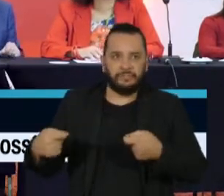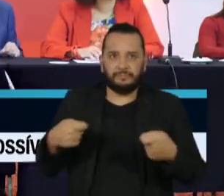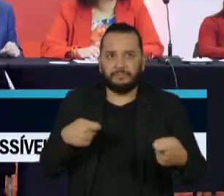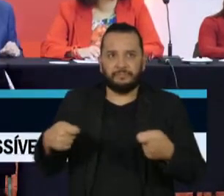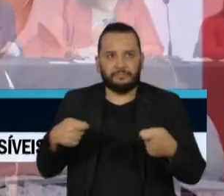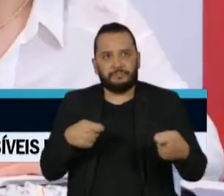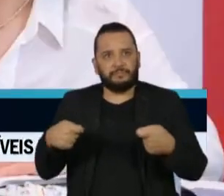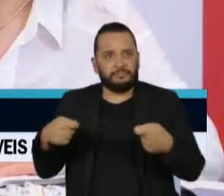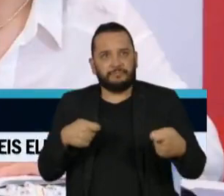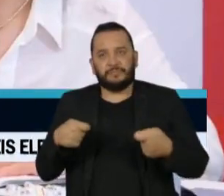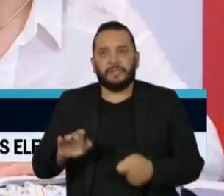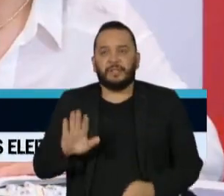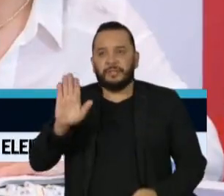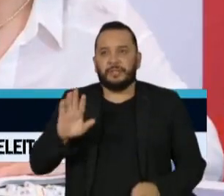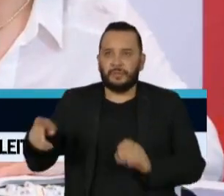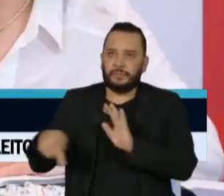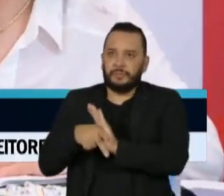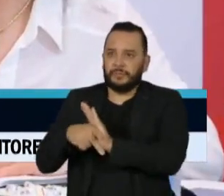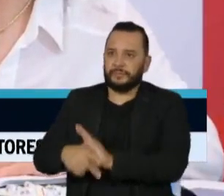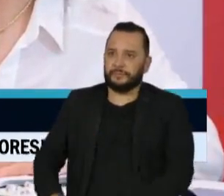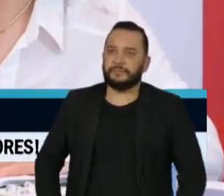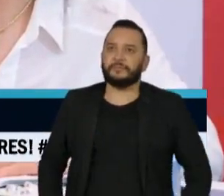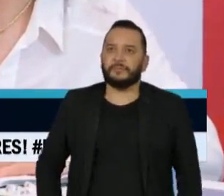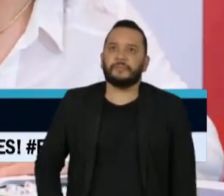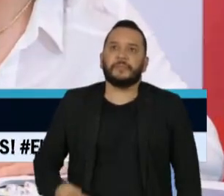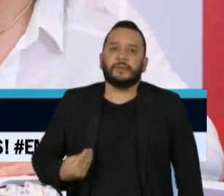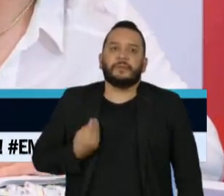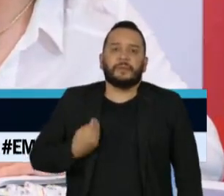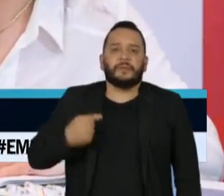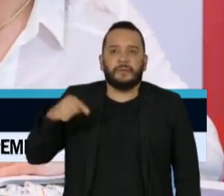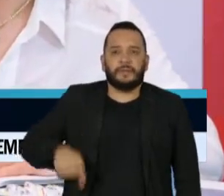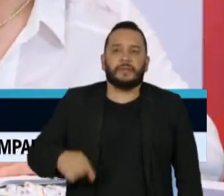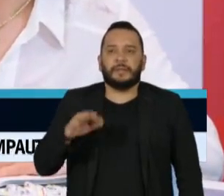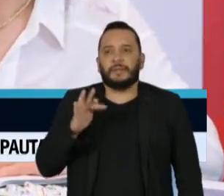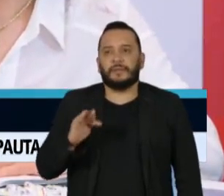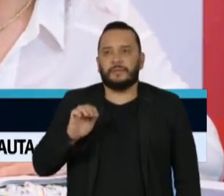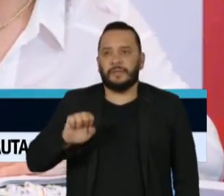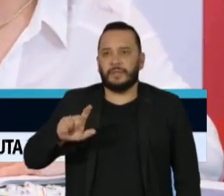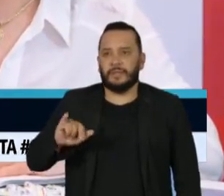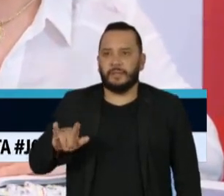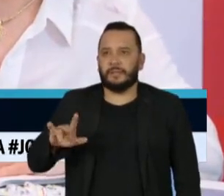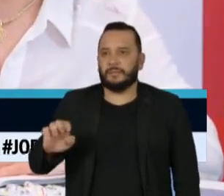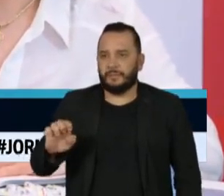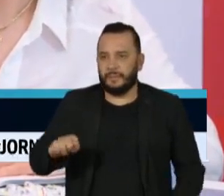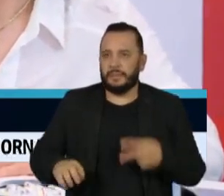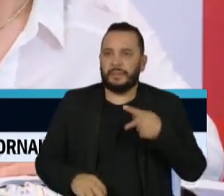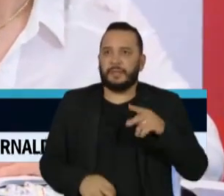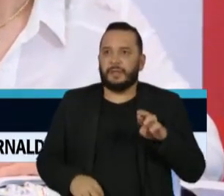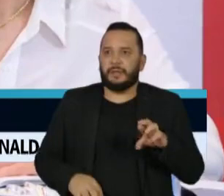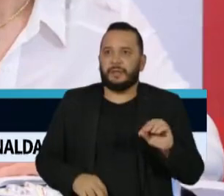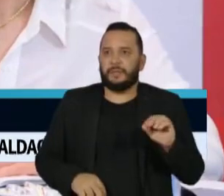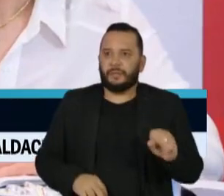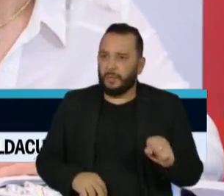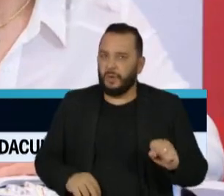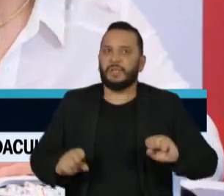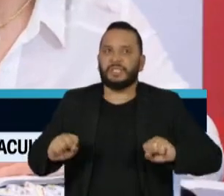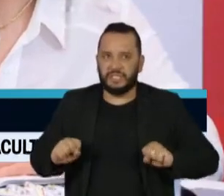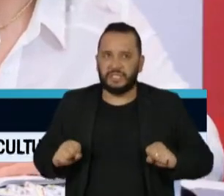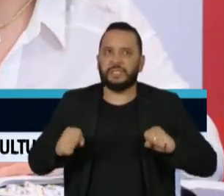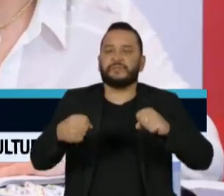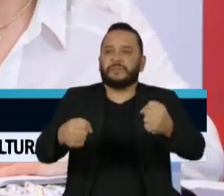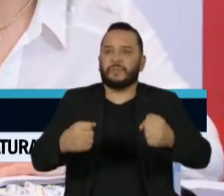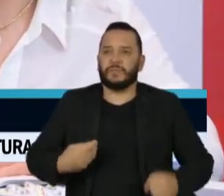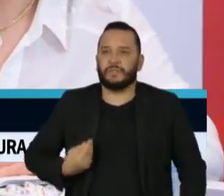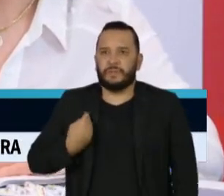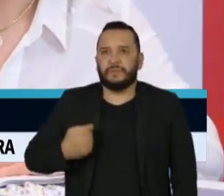candidatura própria. Também saudável a presença aqui do companheiro Felipe, do PROS. O PROS fez um grande esforço para